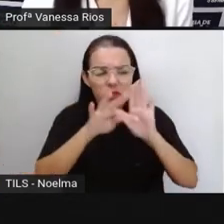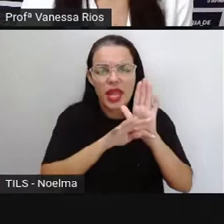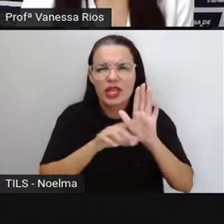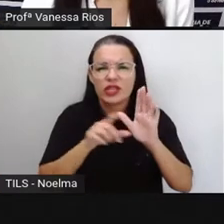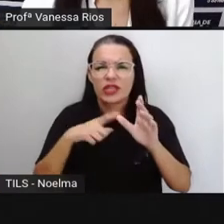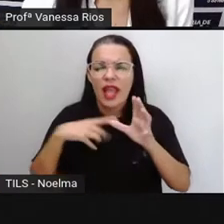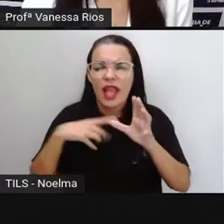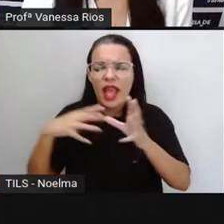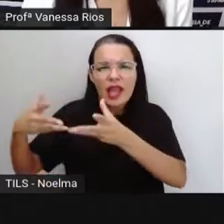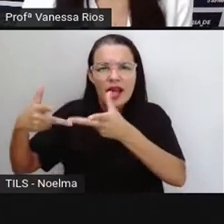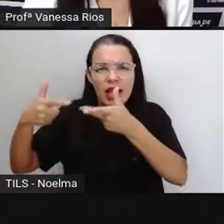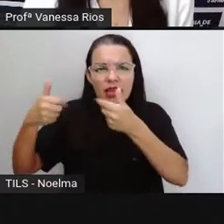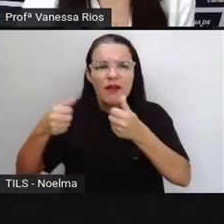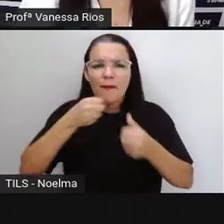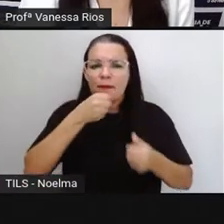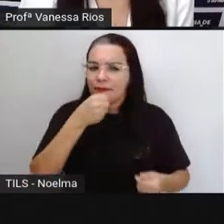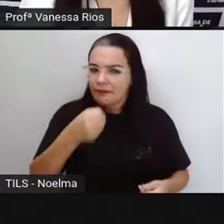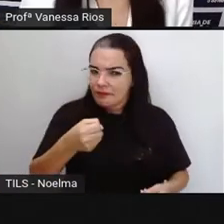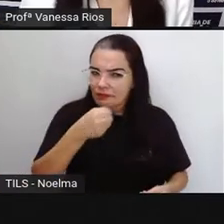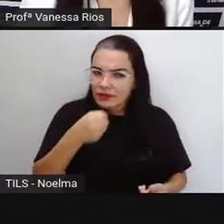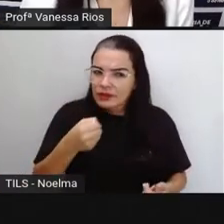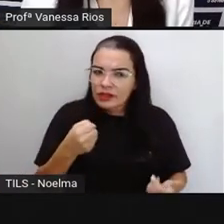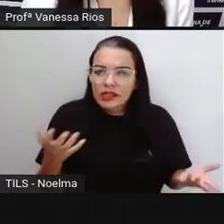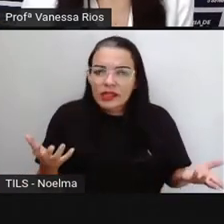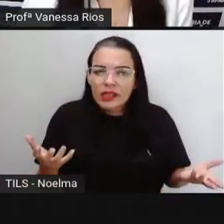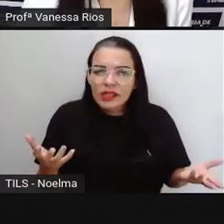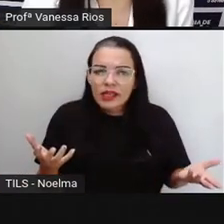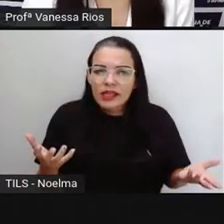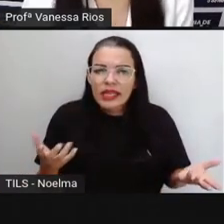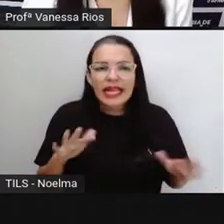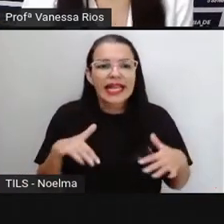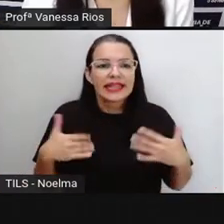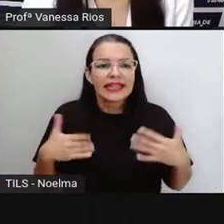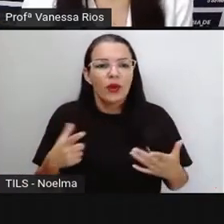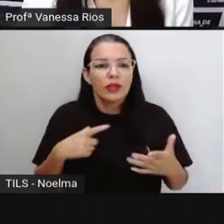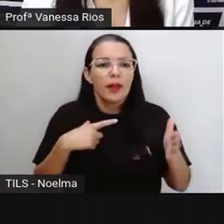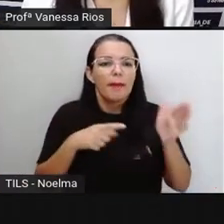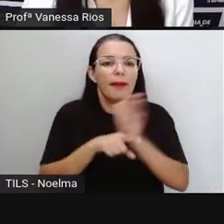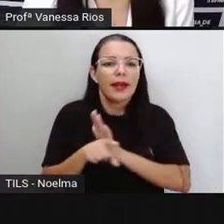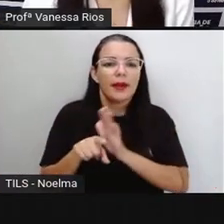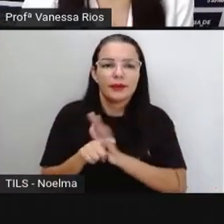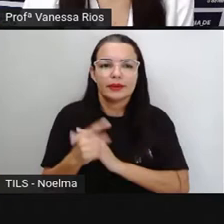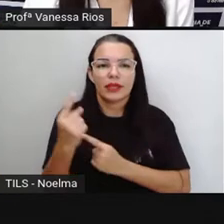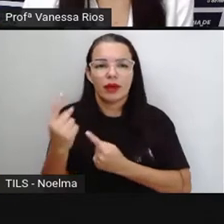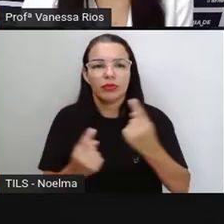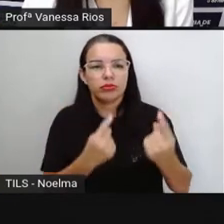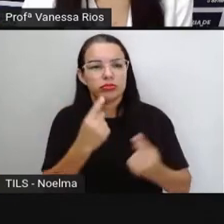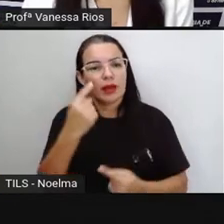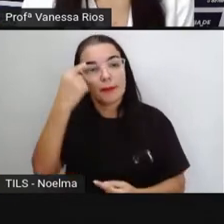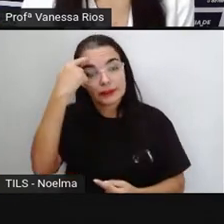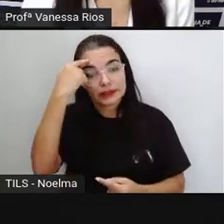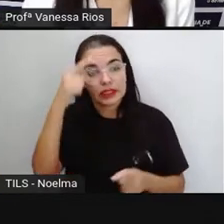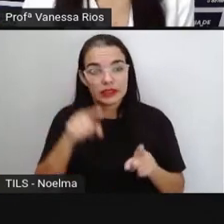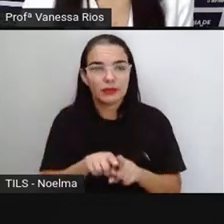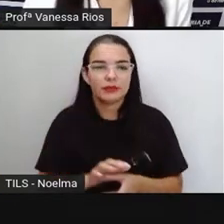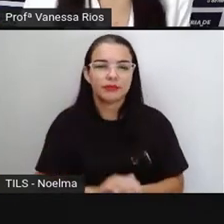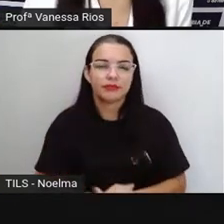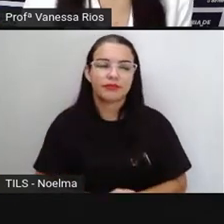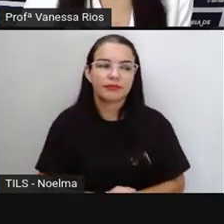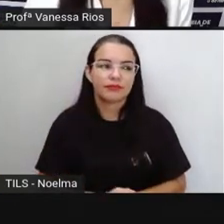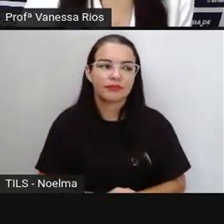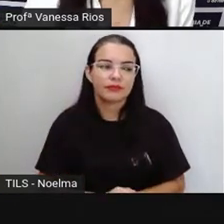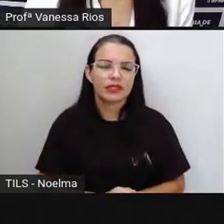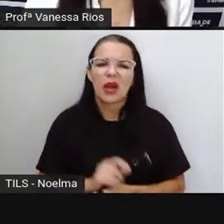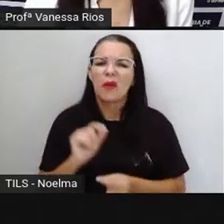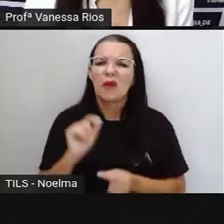é classificado como uma reportagem? E aí tem algumas perguntas para a gente pensar também. Qual a função